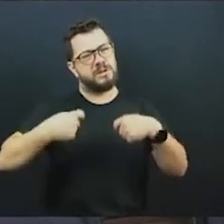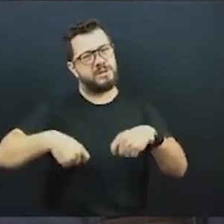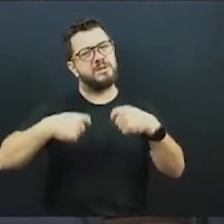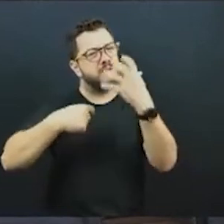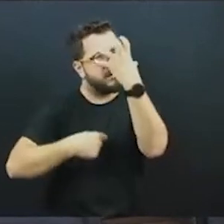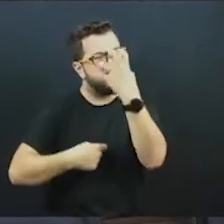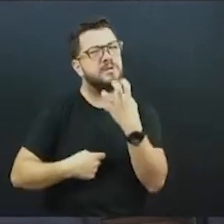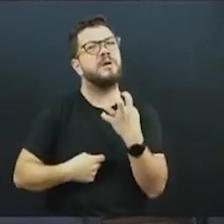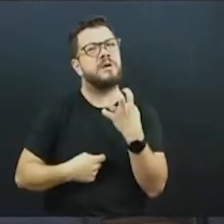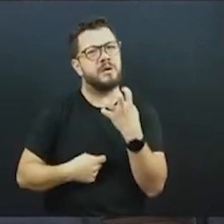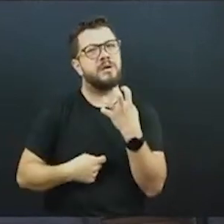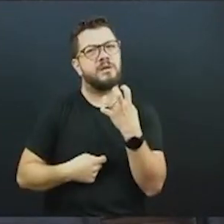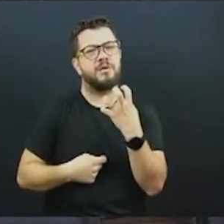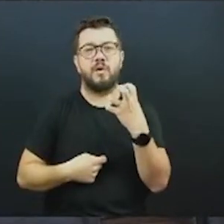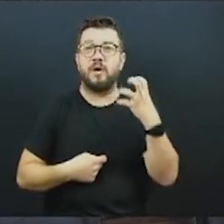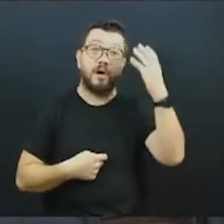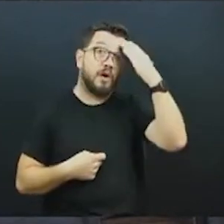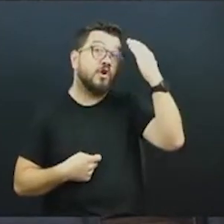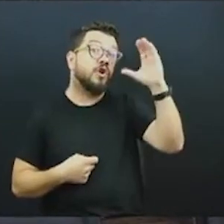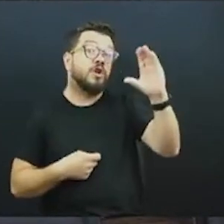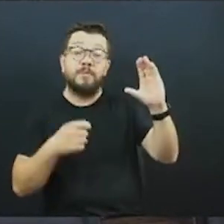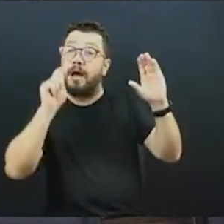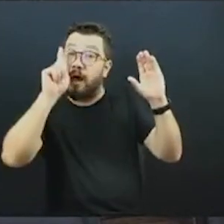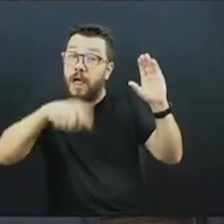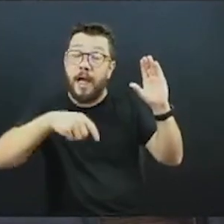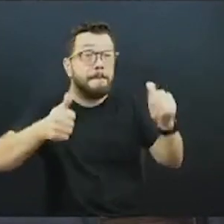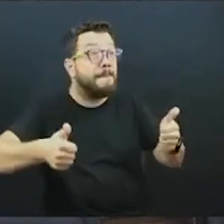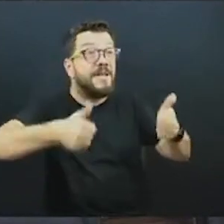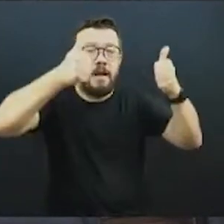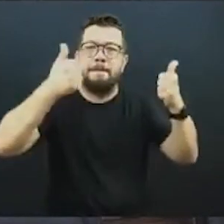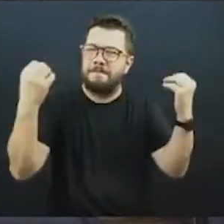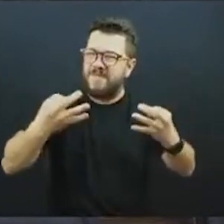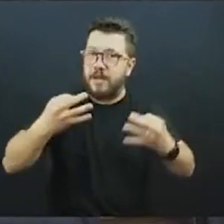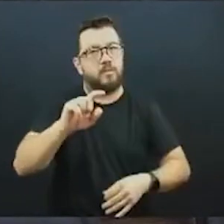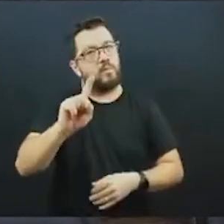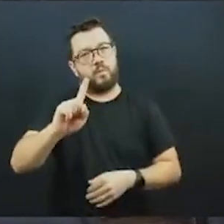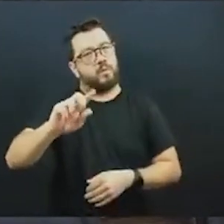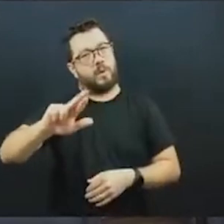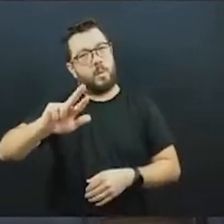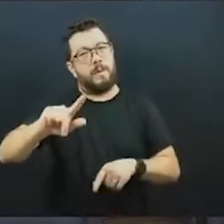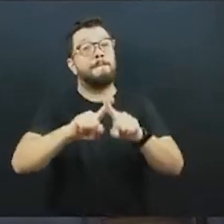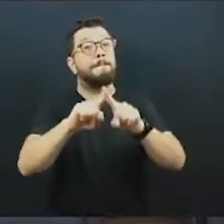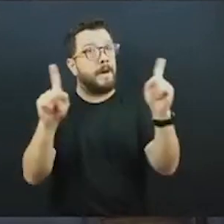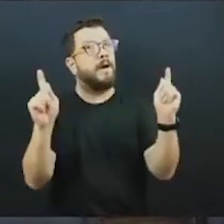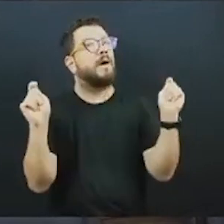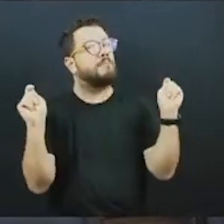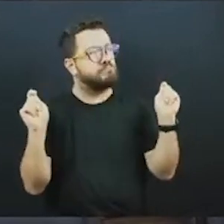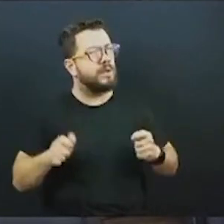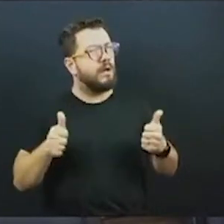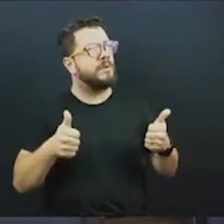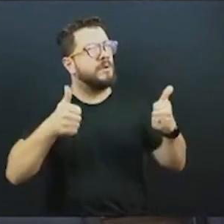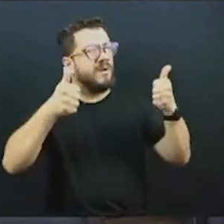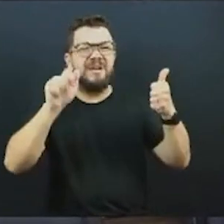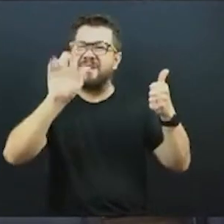Curitiba é o melhor que tem no Brasil. É perfeito? Não é. Podemos melhorar em uma série de coisas. Mas comparar